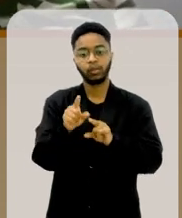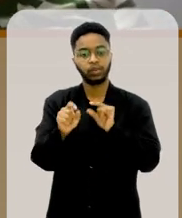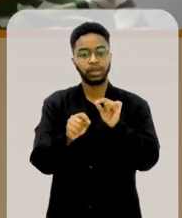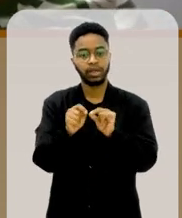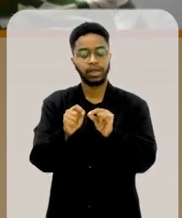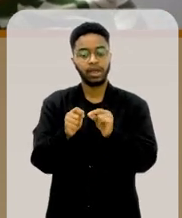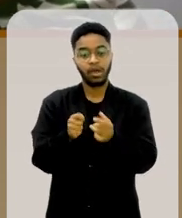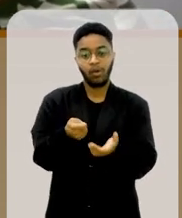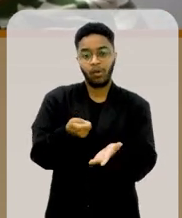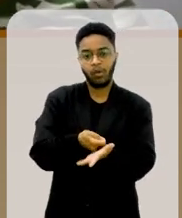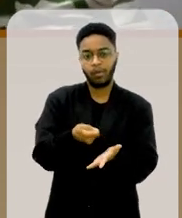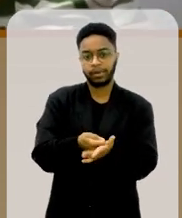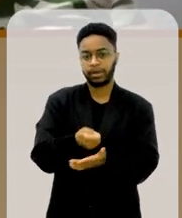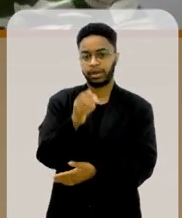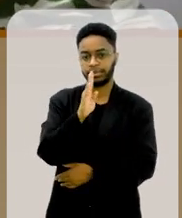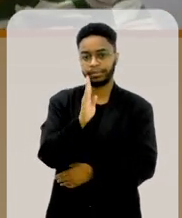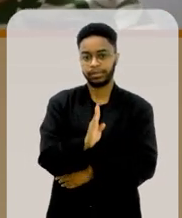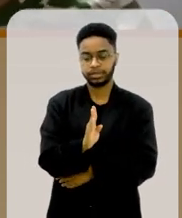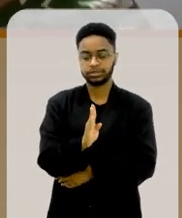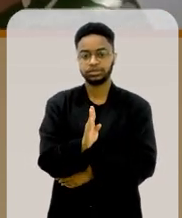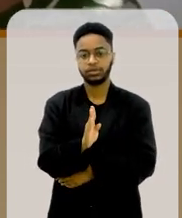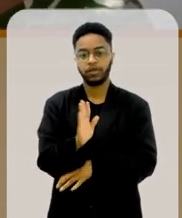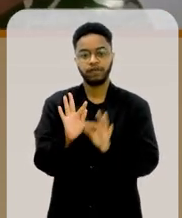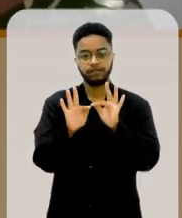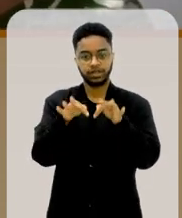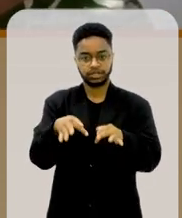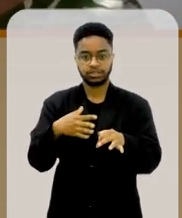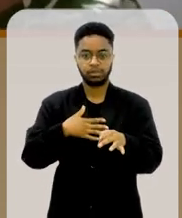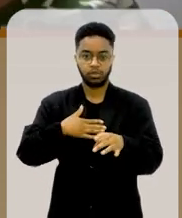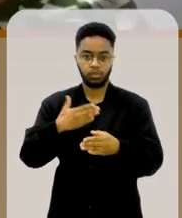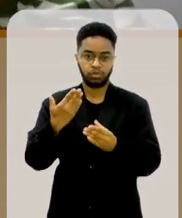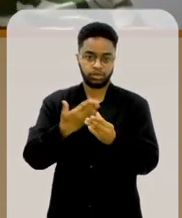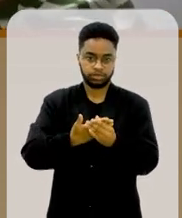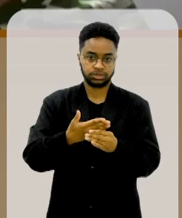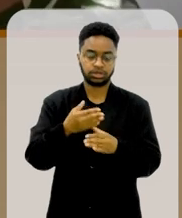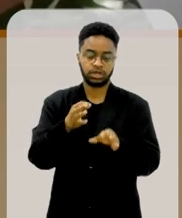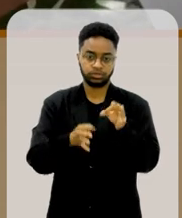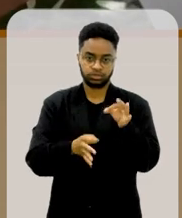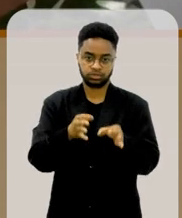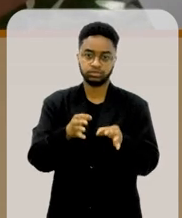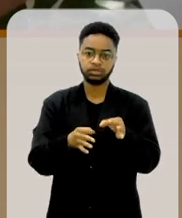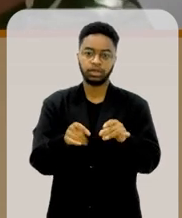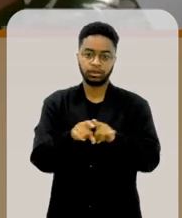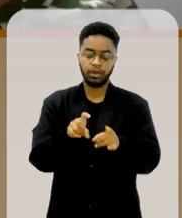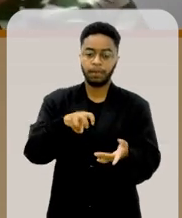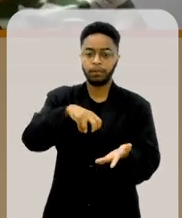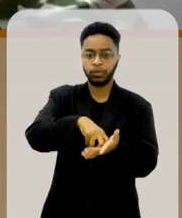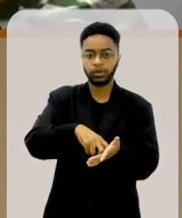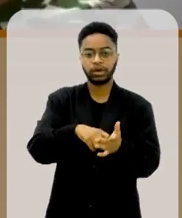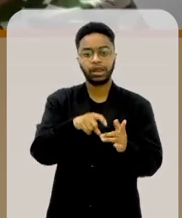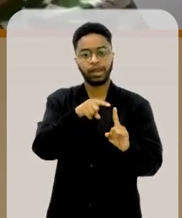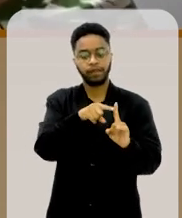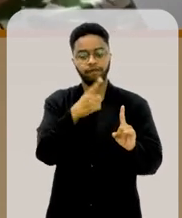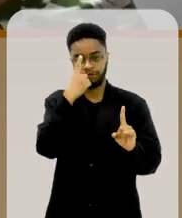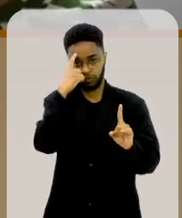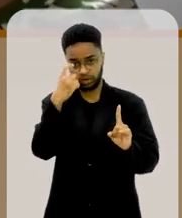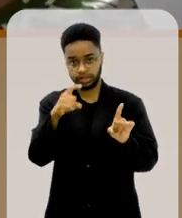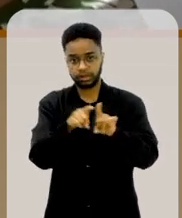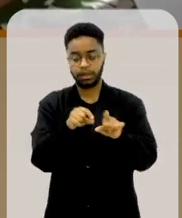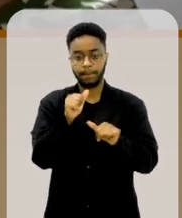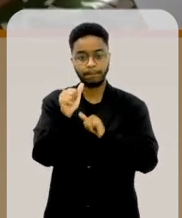era obrigado a finalizar o processo, punir o agressor e fazer mudança